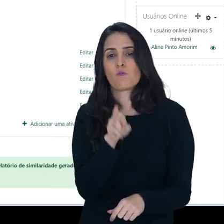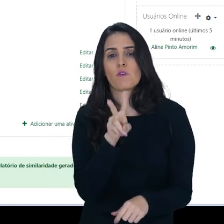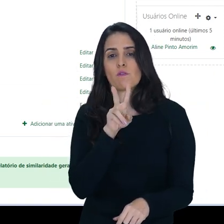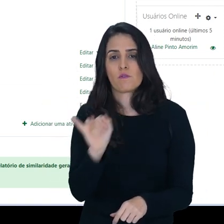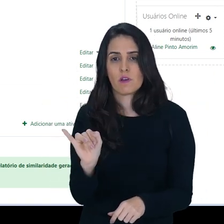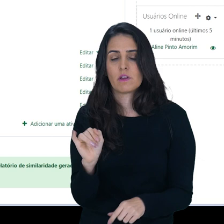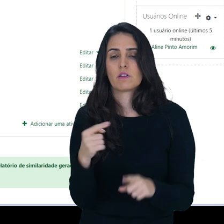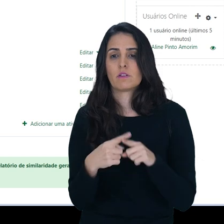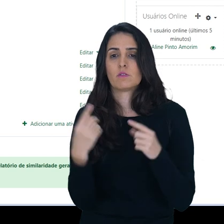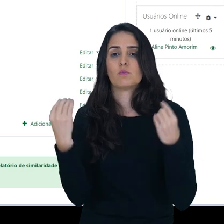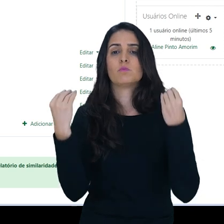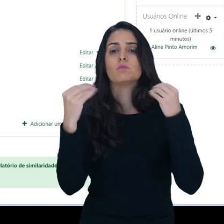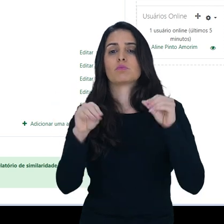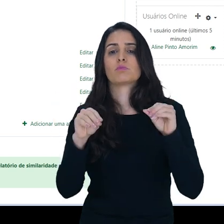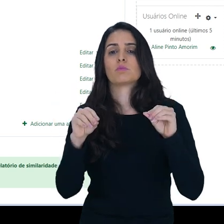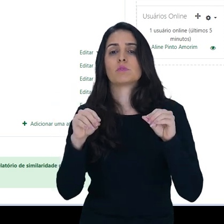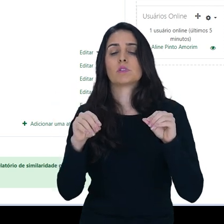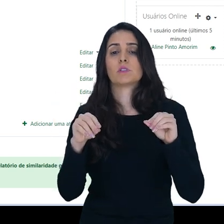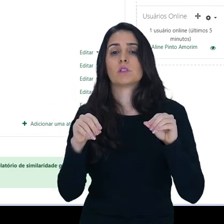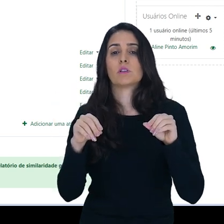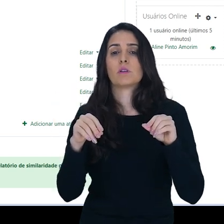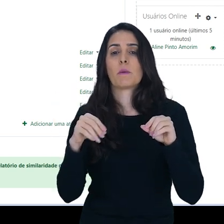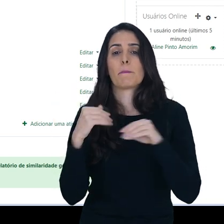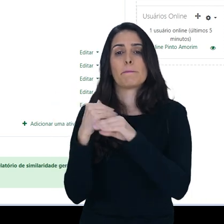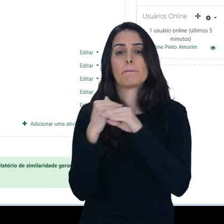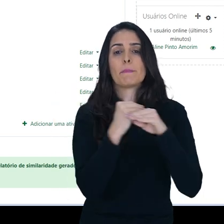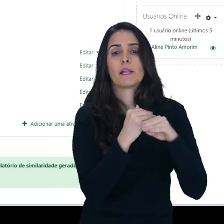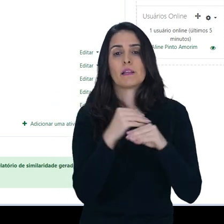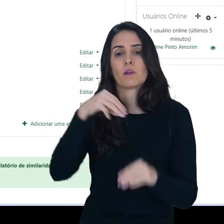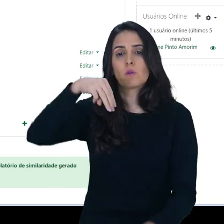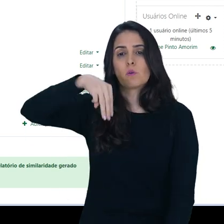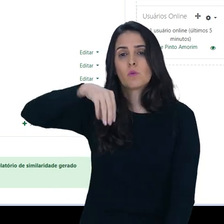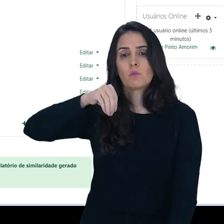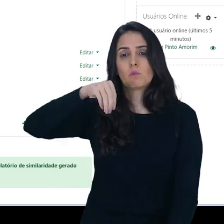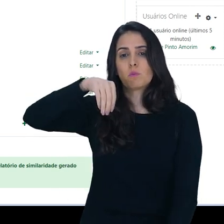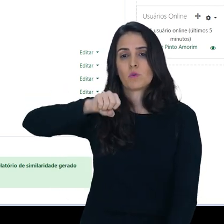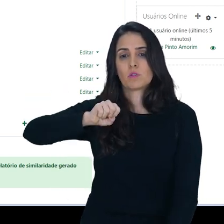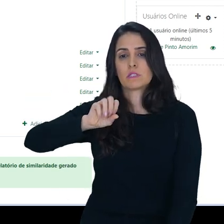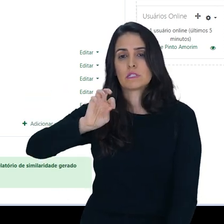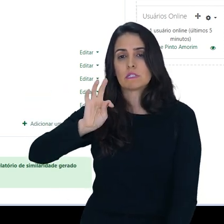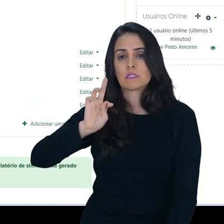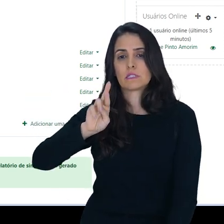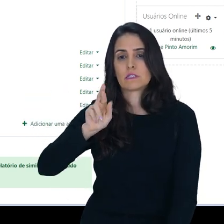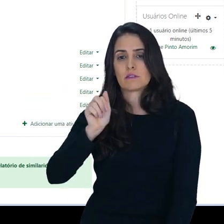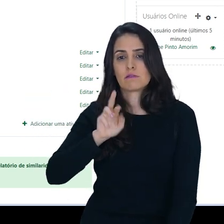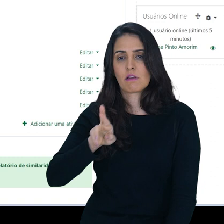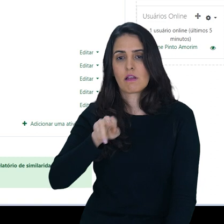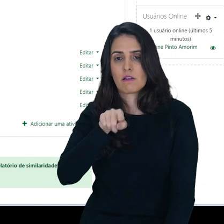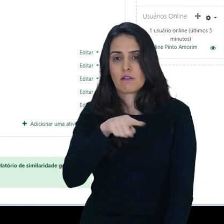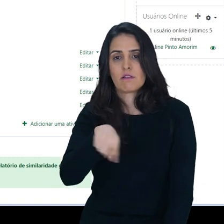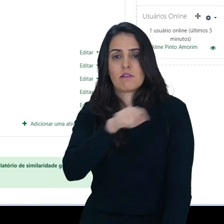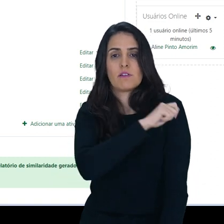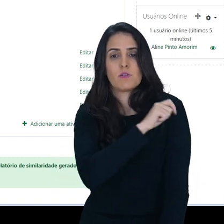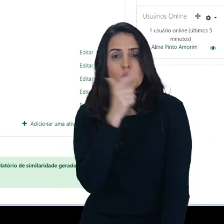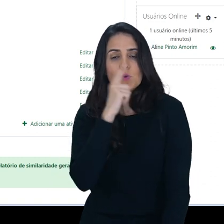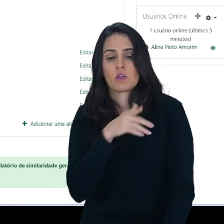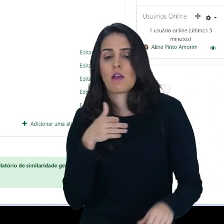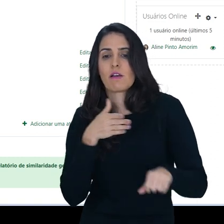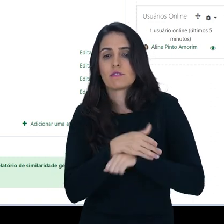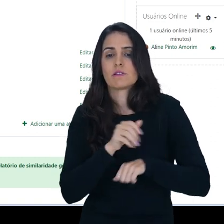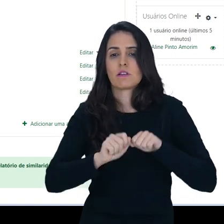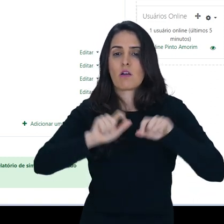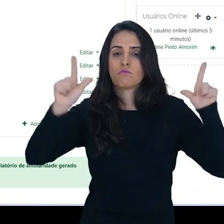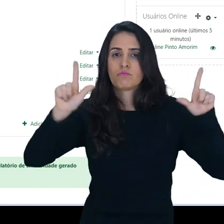vai ver quando eu coloquei a sala ali no padrão mostrar, que é a forma que o aluno